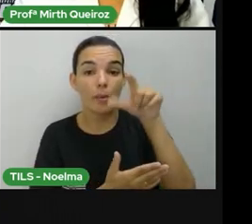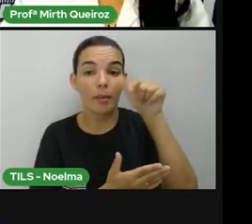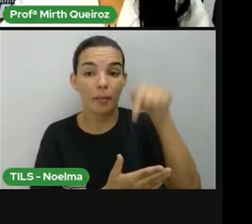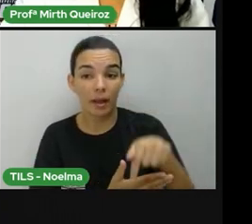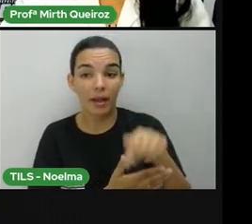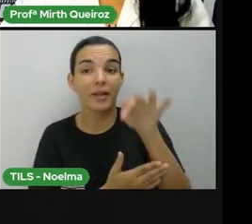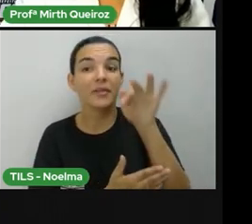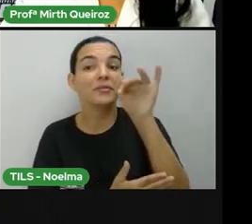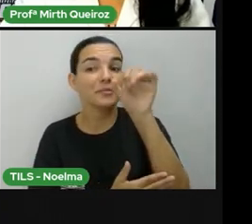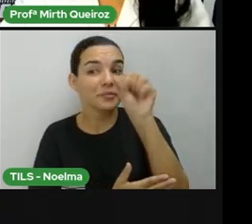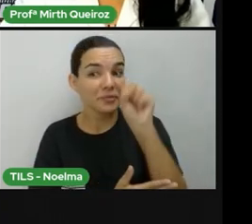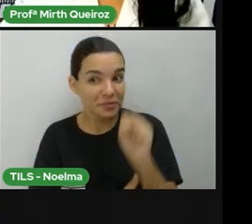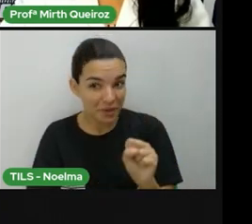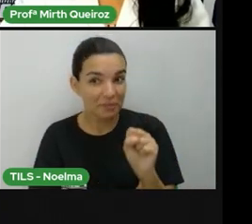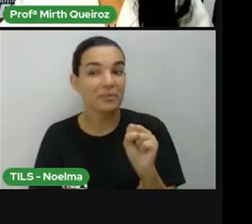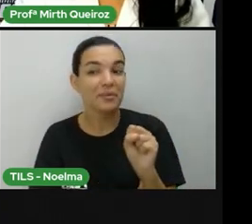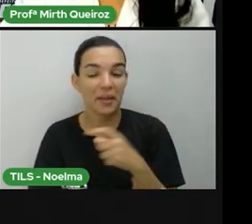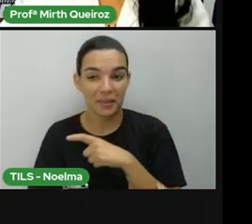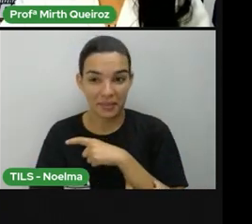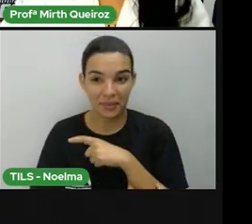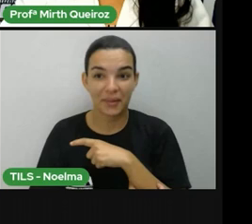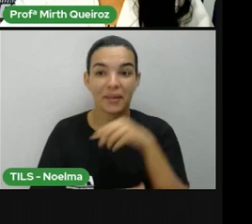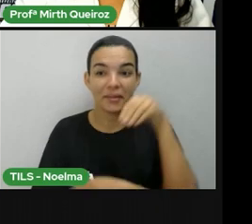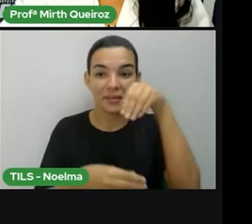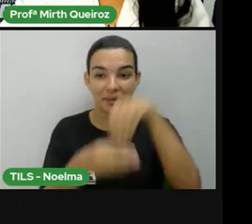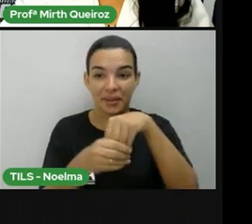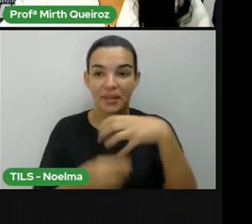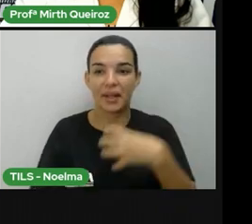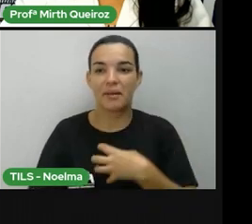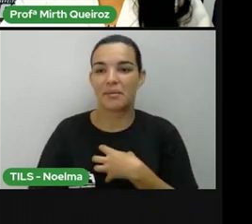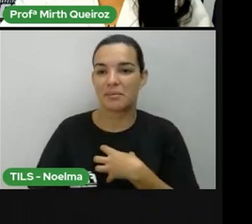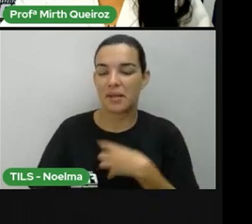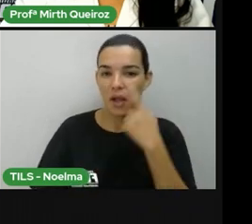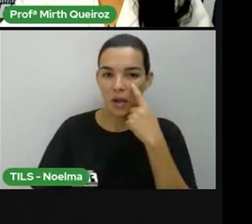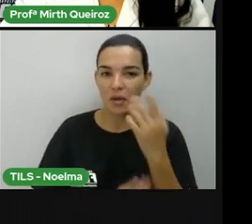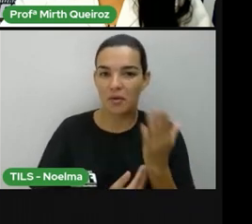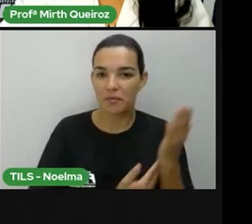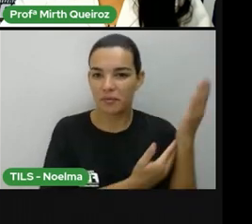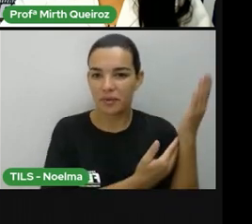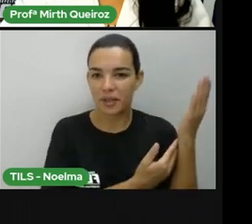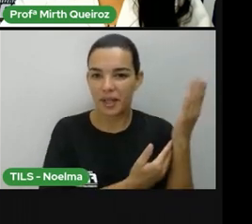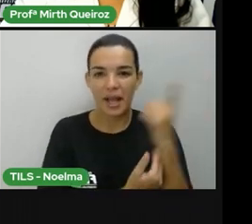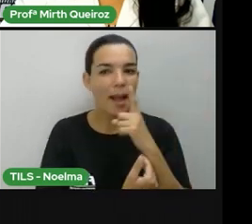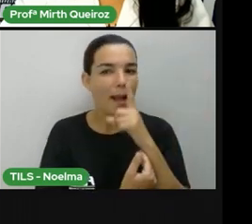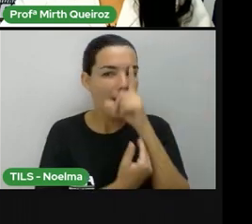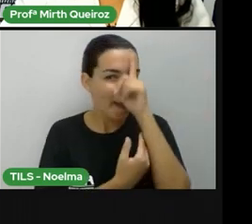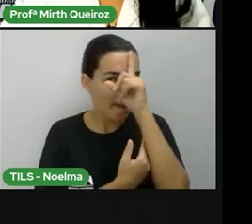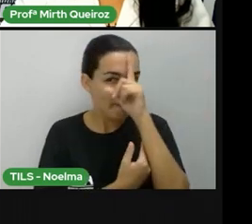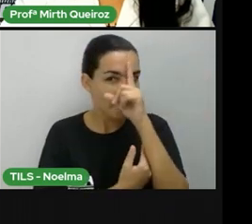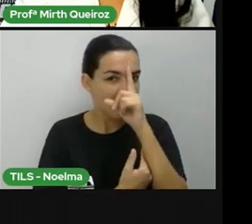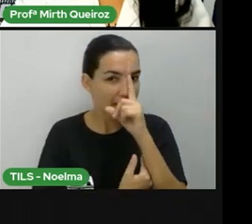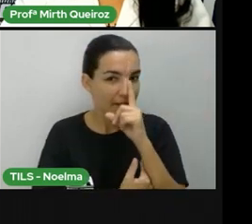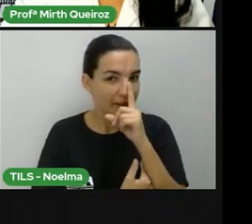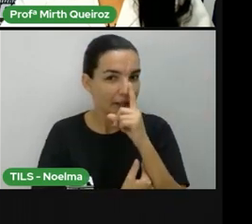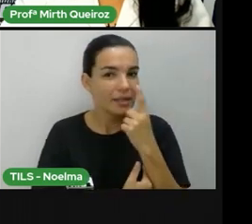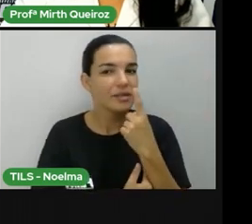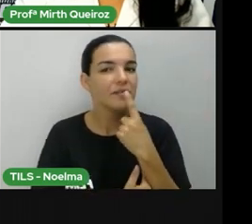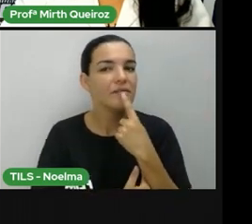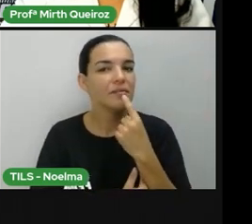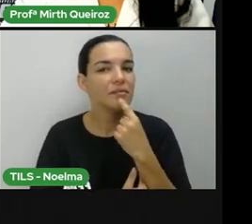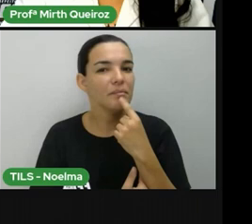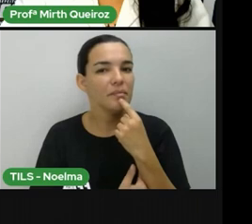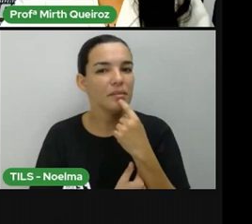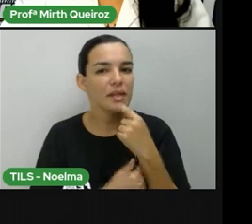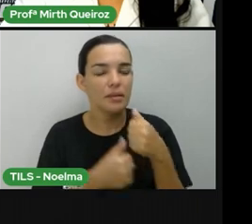Santana, aí dentro da Bahia. Essa partezinha que está aí entre amarelo e vermelho, está vendo? Ela está ampliada